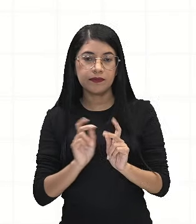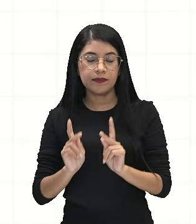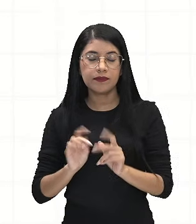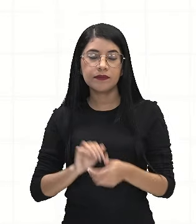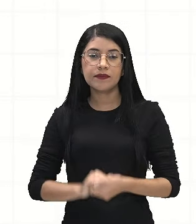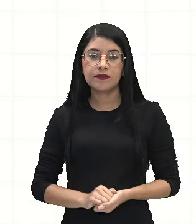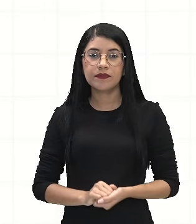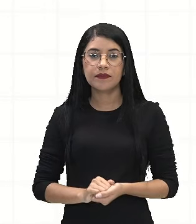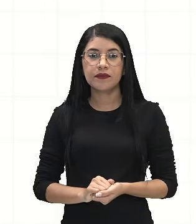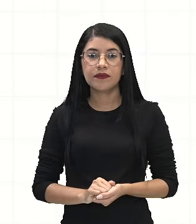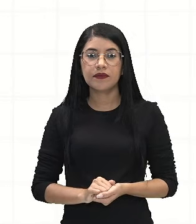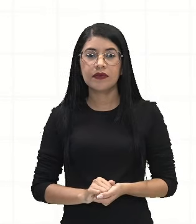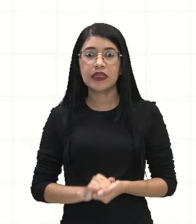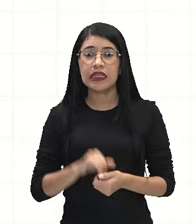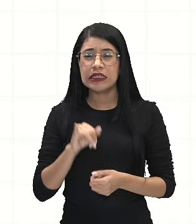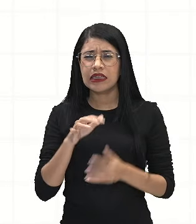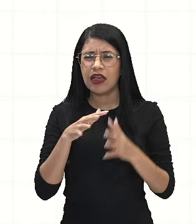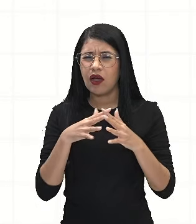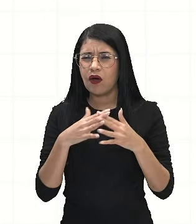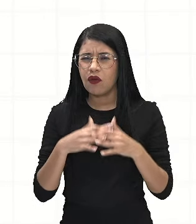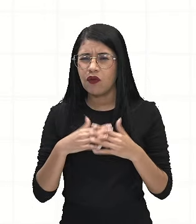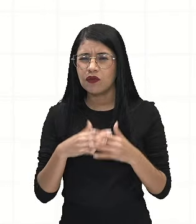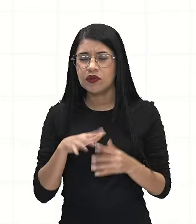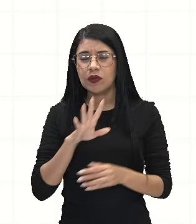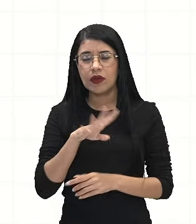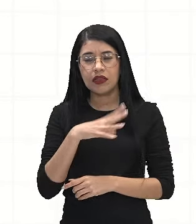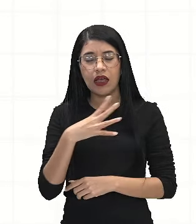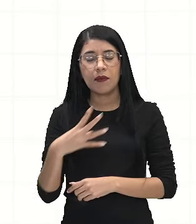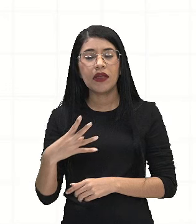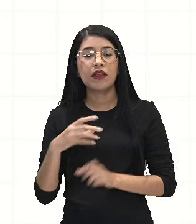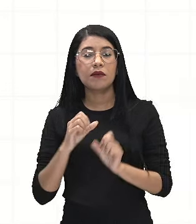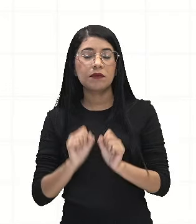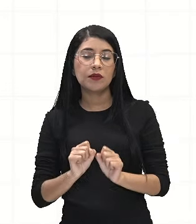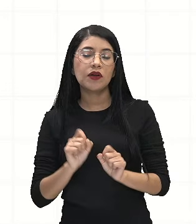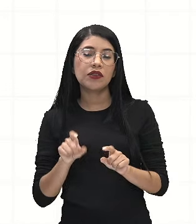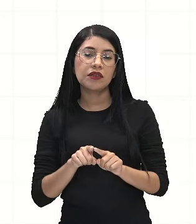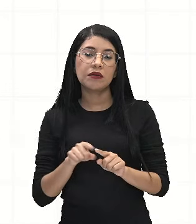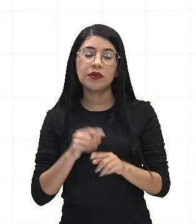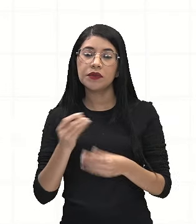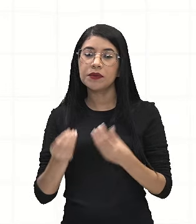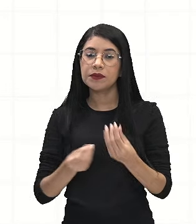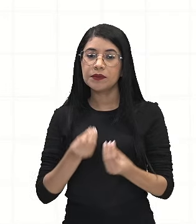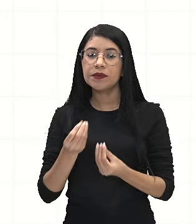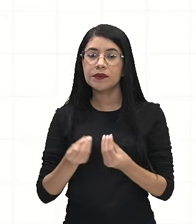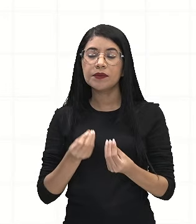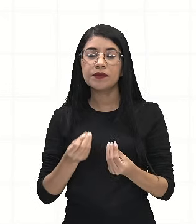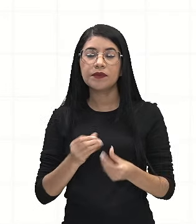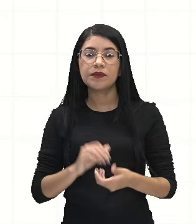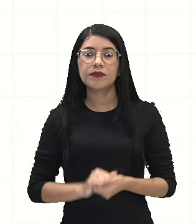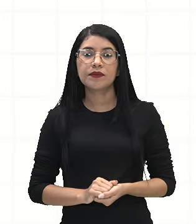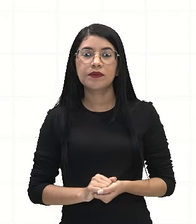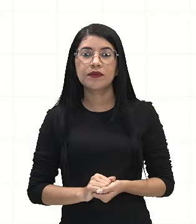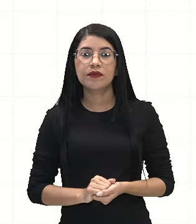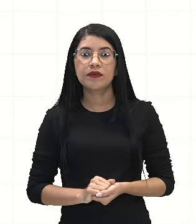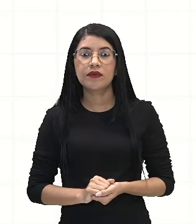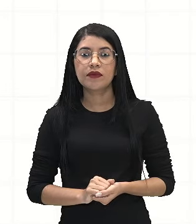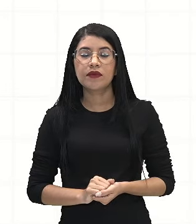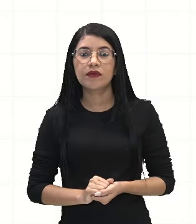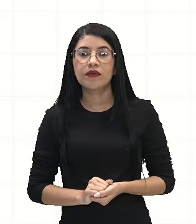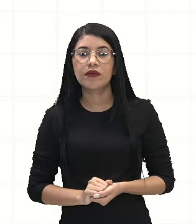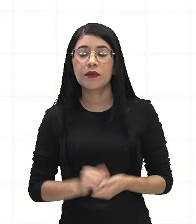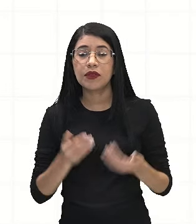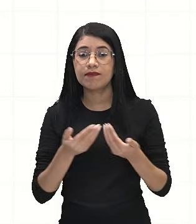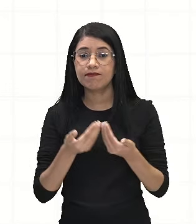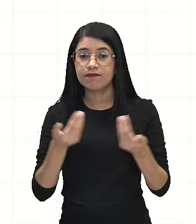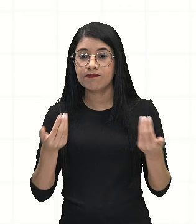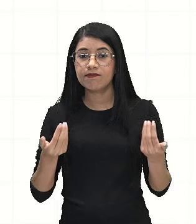E se você se confundir um pouco com a tabela, você pode fazer também o seguinte, olha só. Você pode dividir aqui, ó.